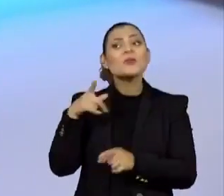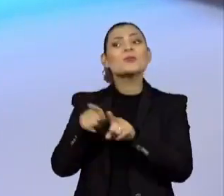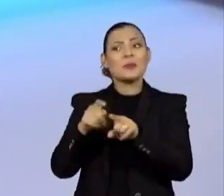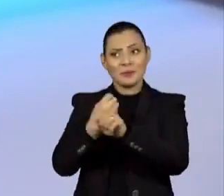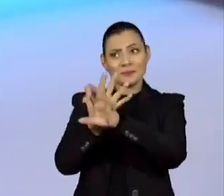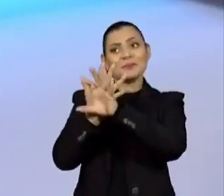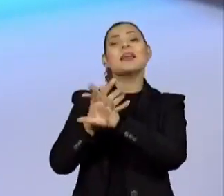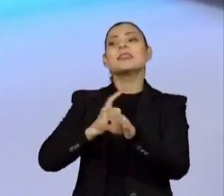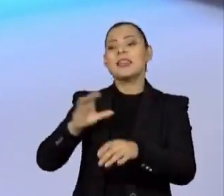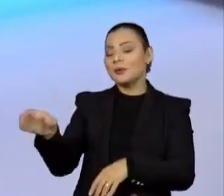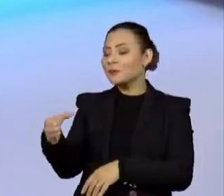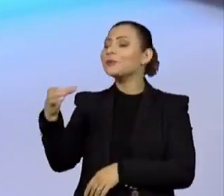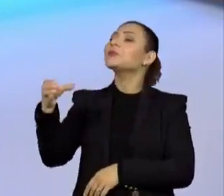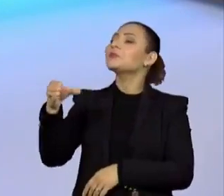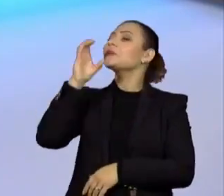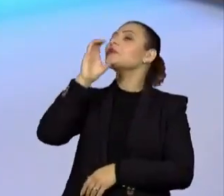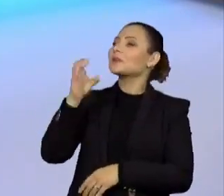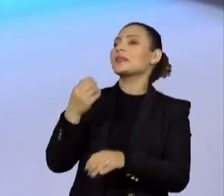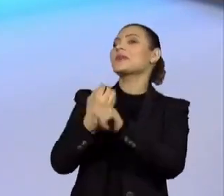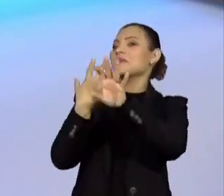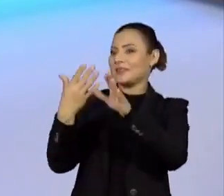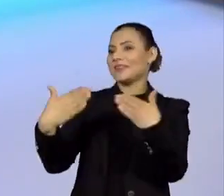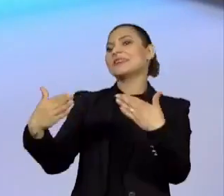encontro virtual com o vinho, virtual também.